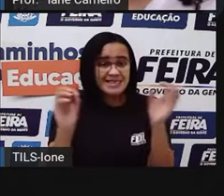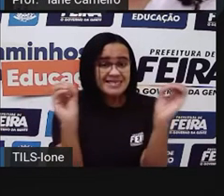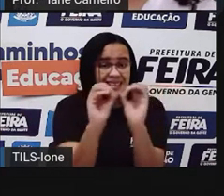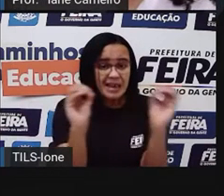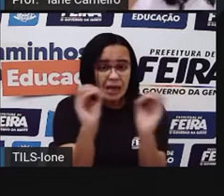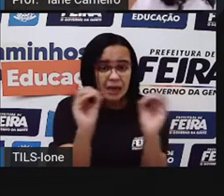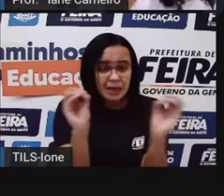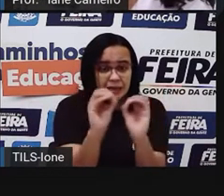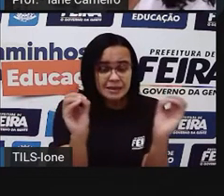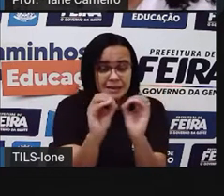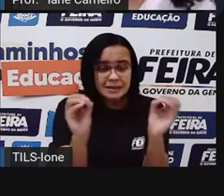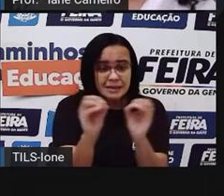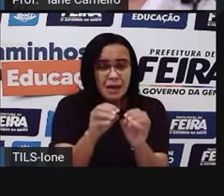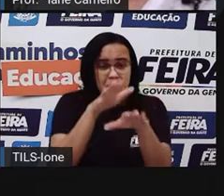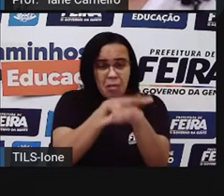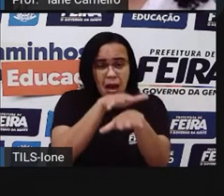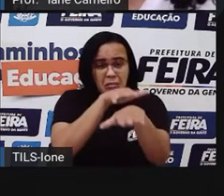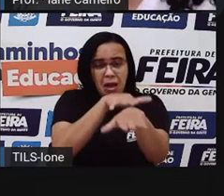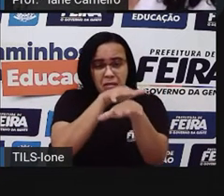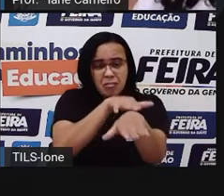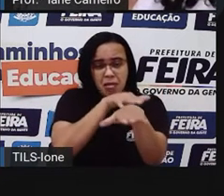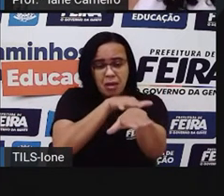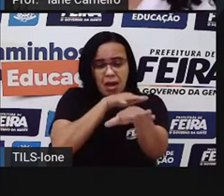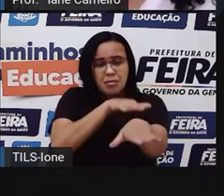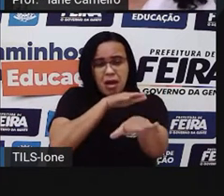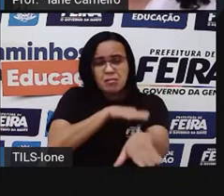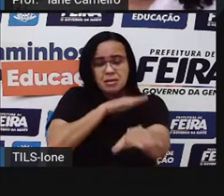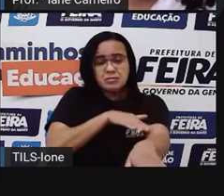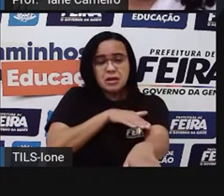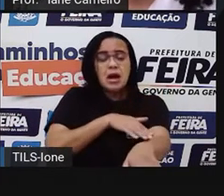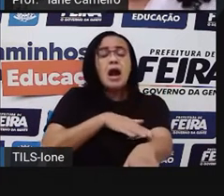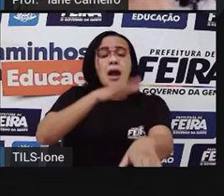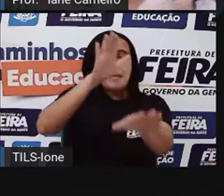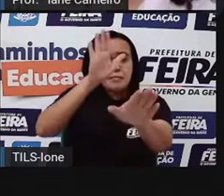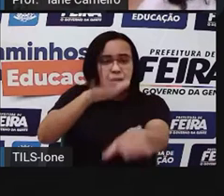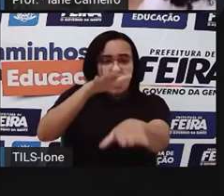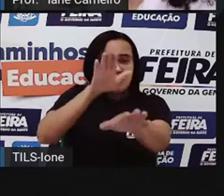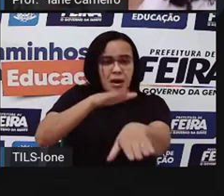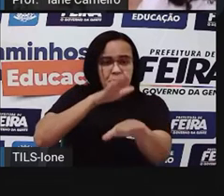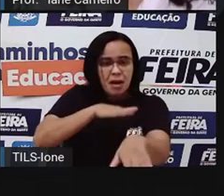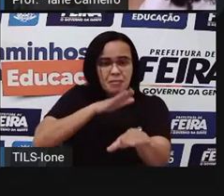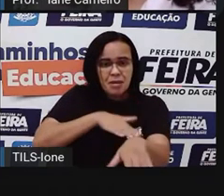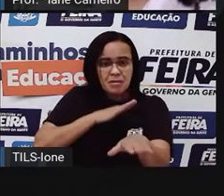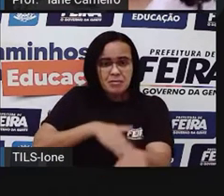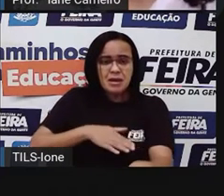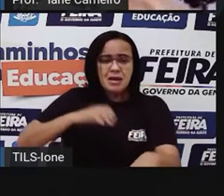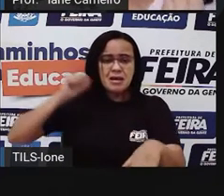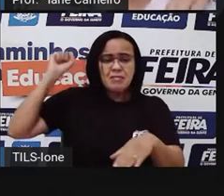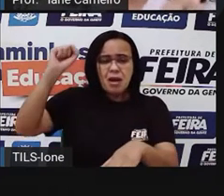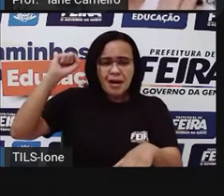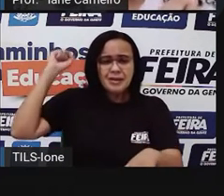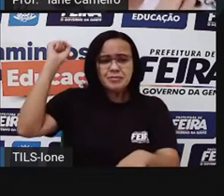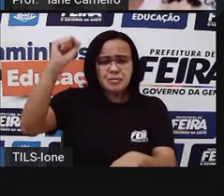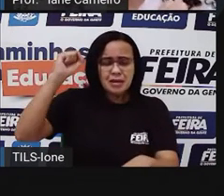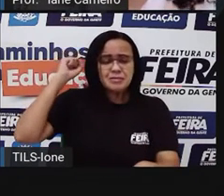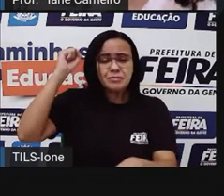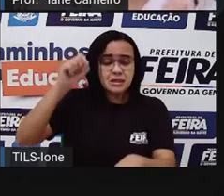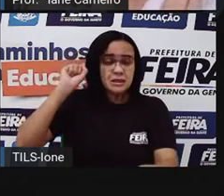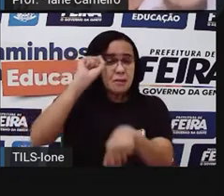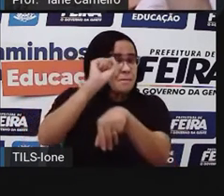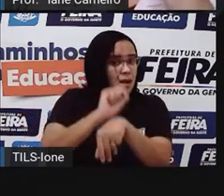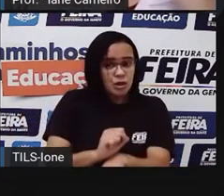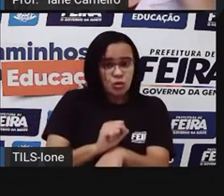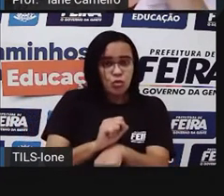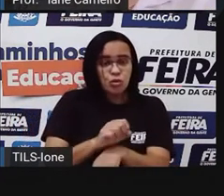formar uma crise, né? É muito grande aqui no Brasil por conta disso, né? Então, vejam só como que